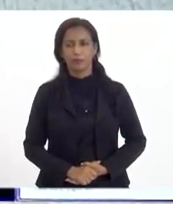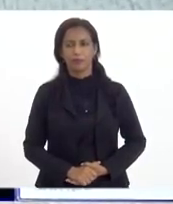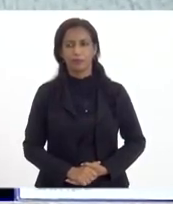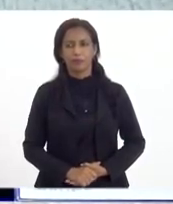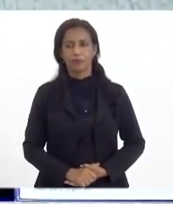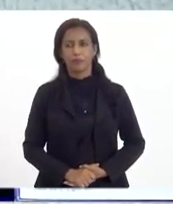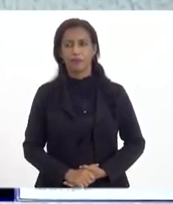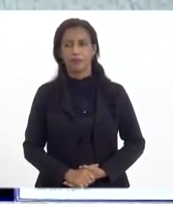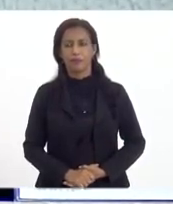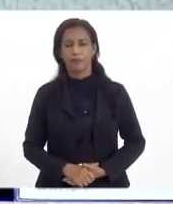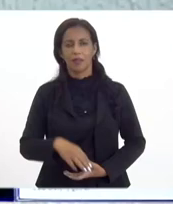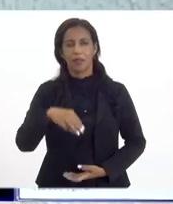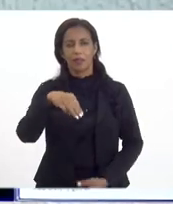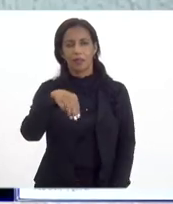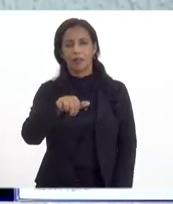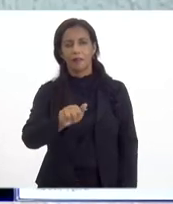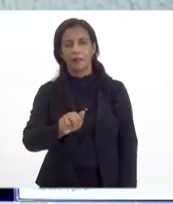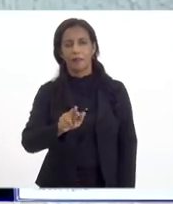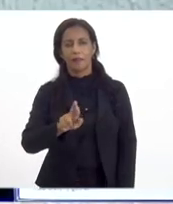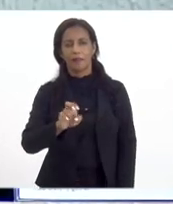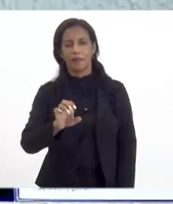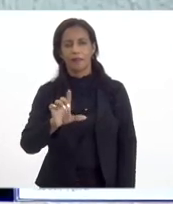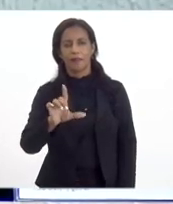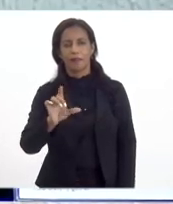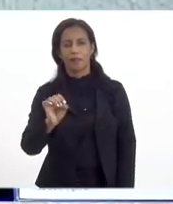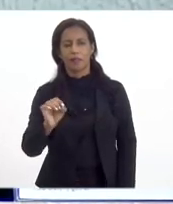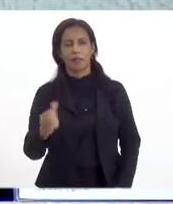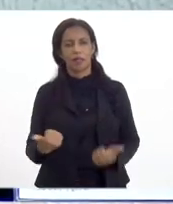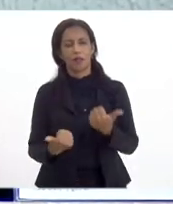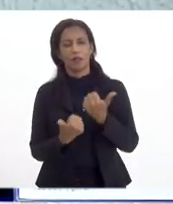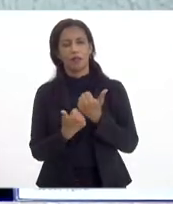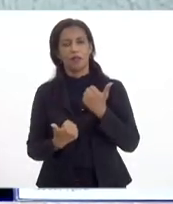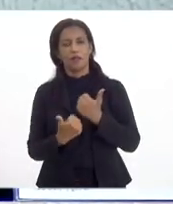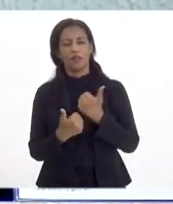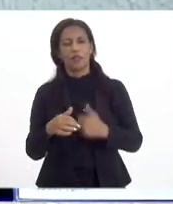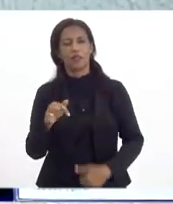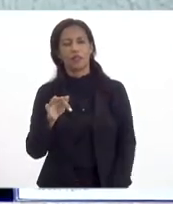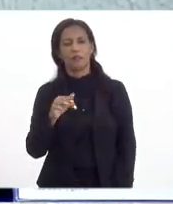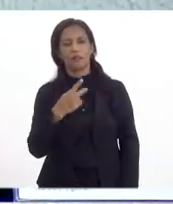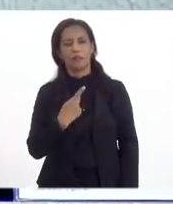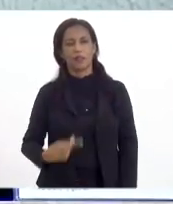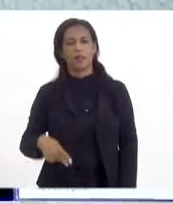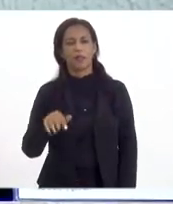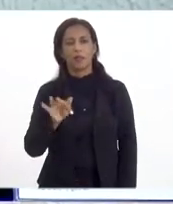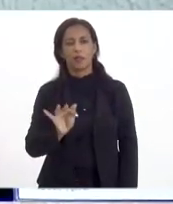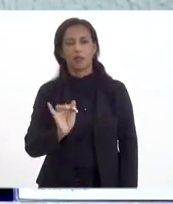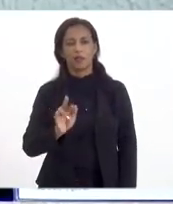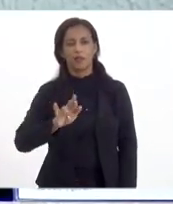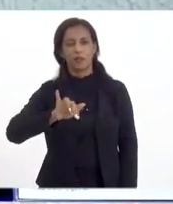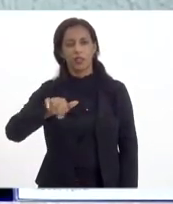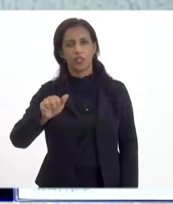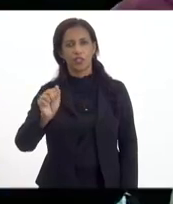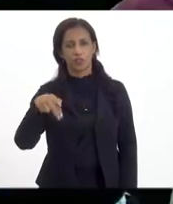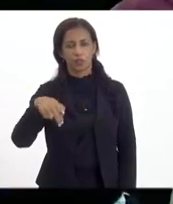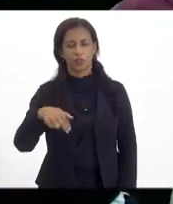Marcelo Caiuca, o nosso vice-presidente regional da Firjan. Por favor, meu irmão.